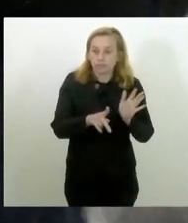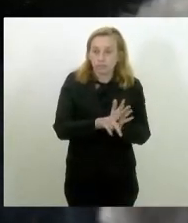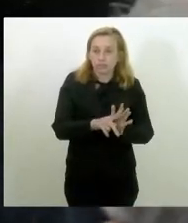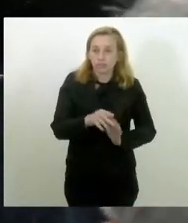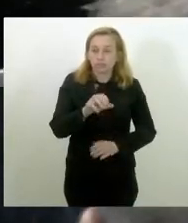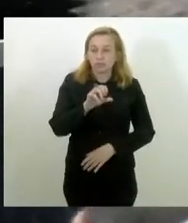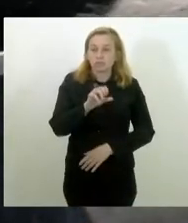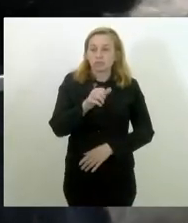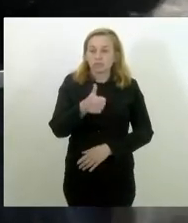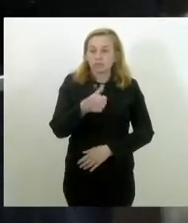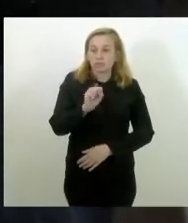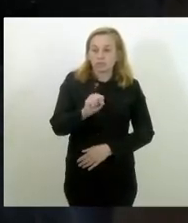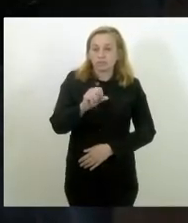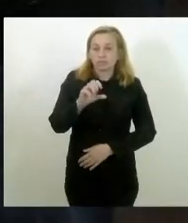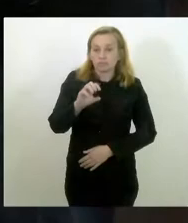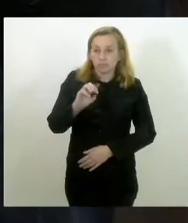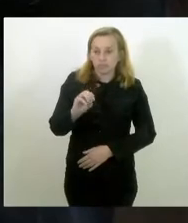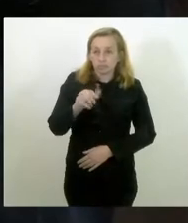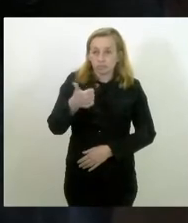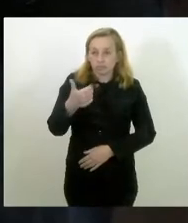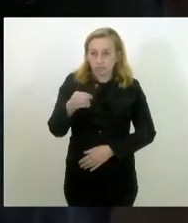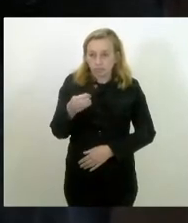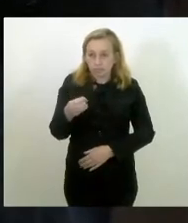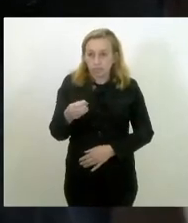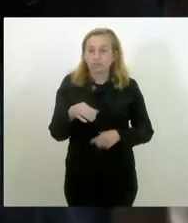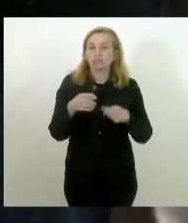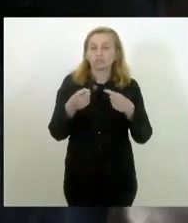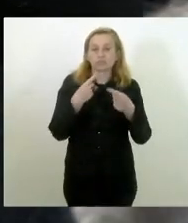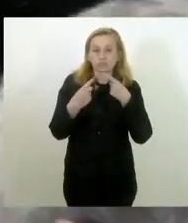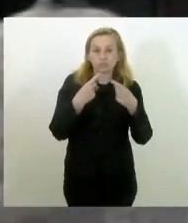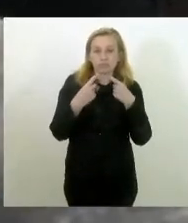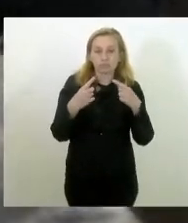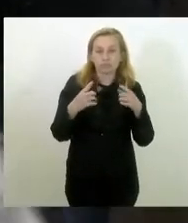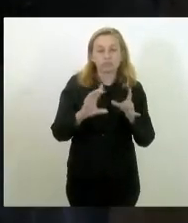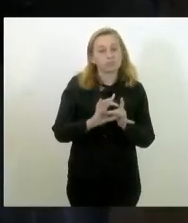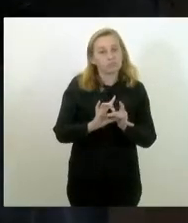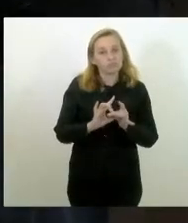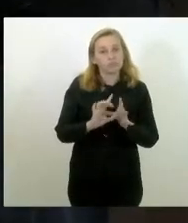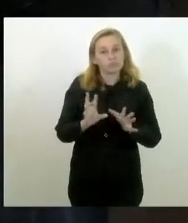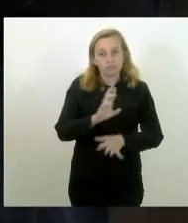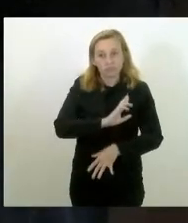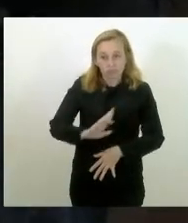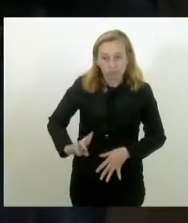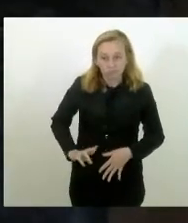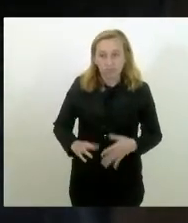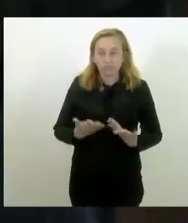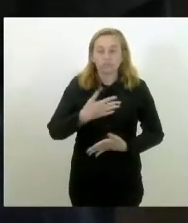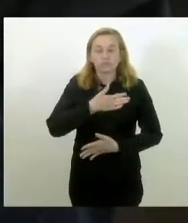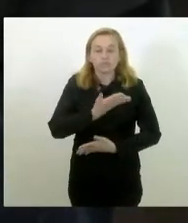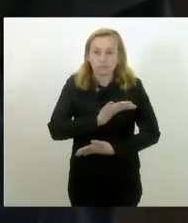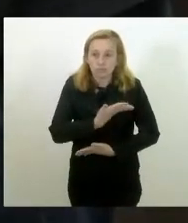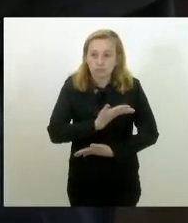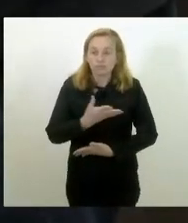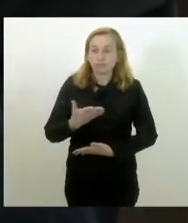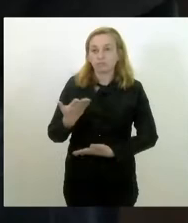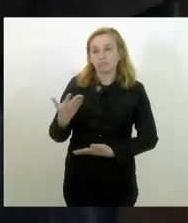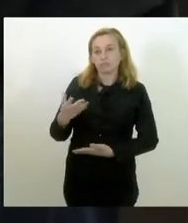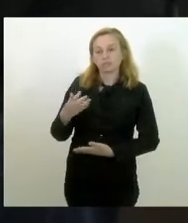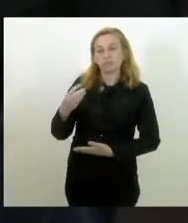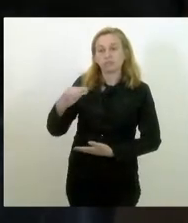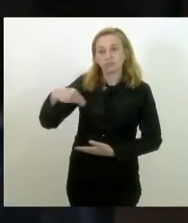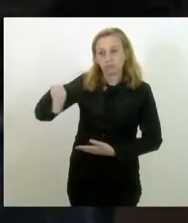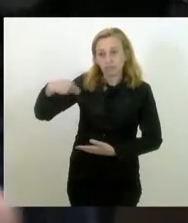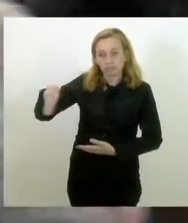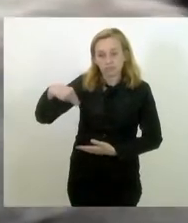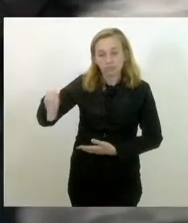Então, no diálogo sempre muito republicano e amigo e amistoso com o meu querido Carlos Mink, não há